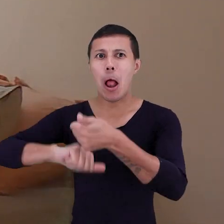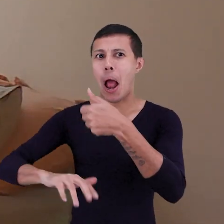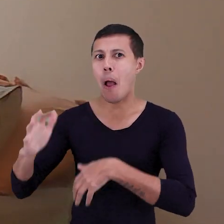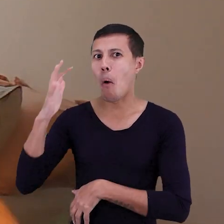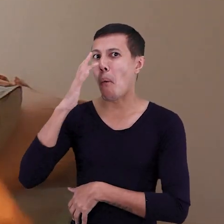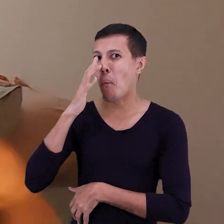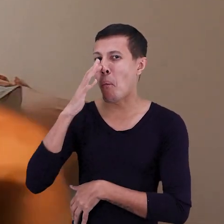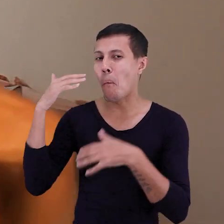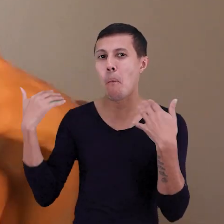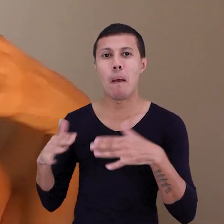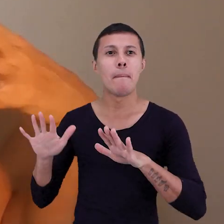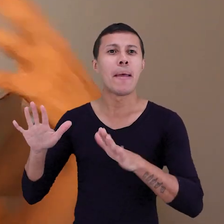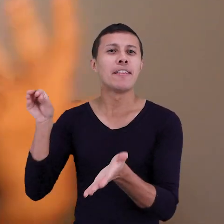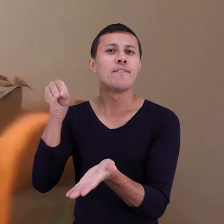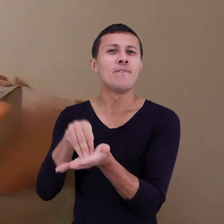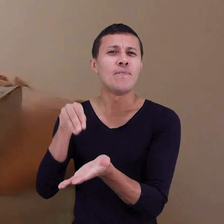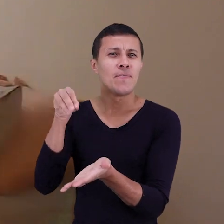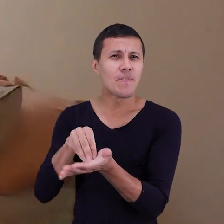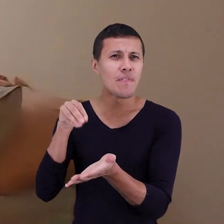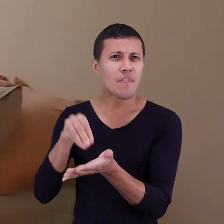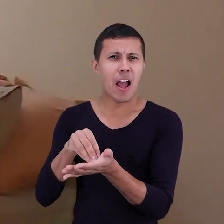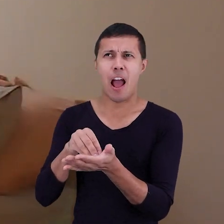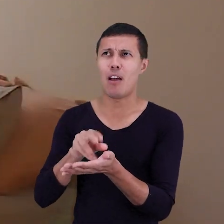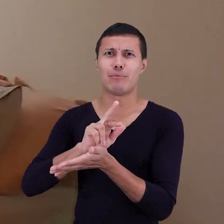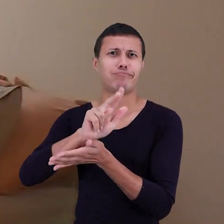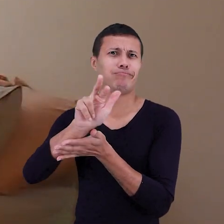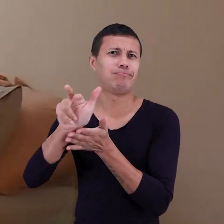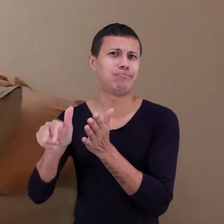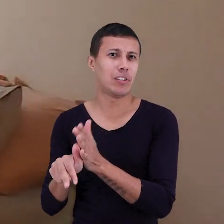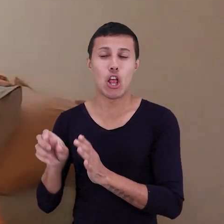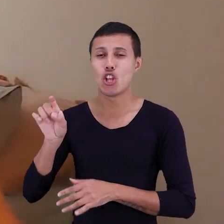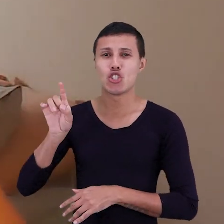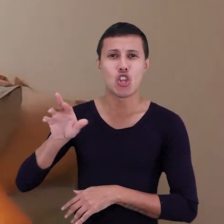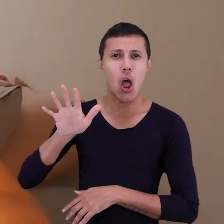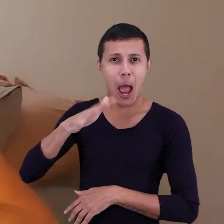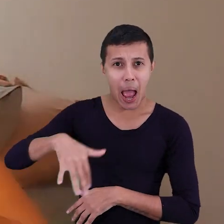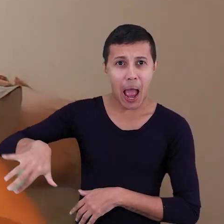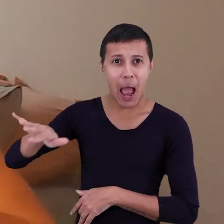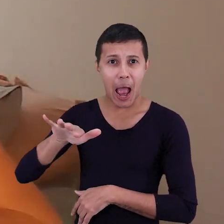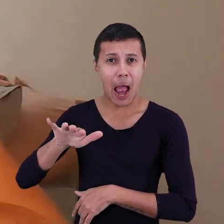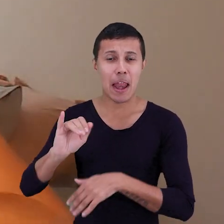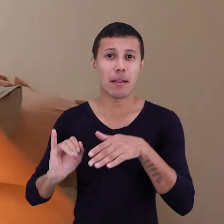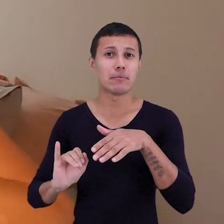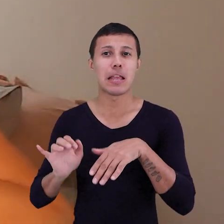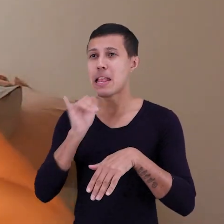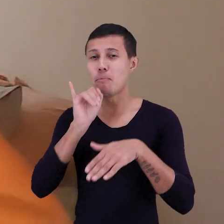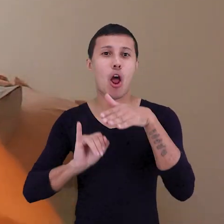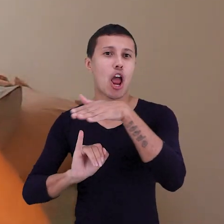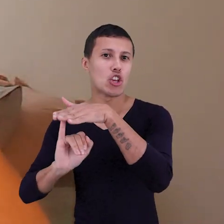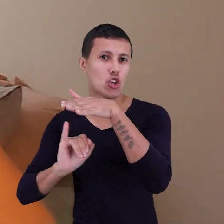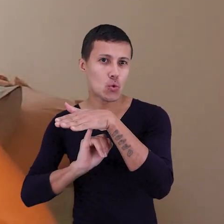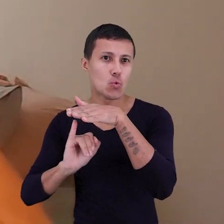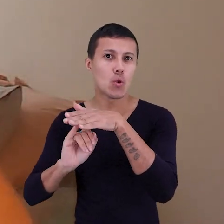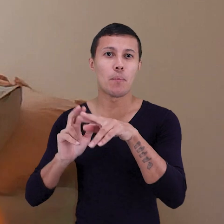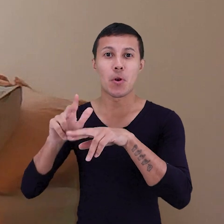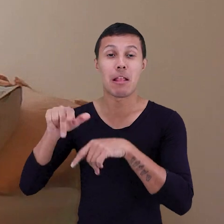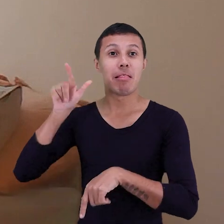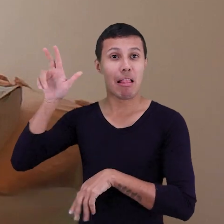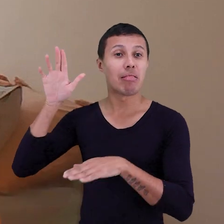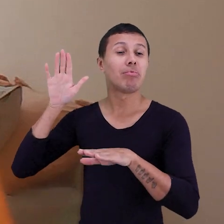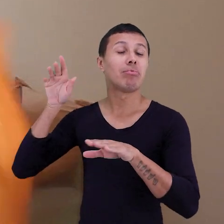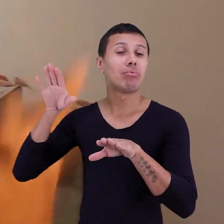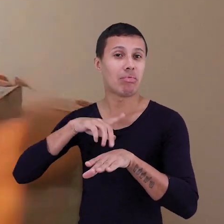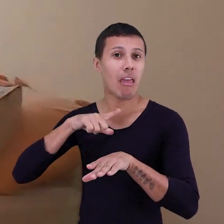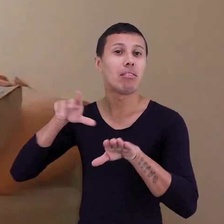realmente falta muita coisa. Não é só a área de as instituições, né? Que também temos o Sebrae lá,